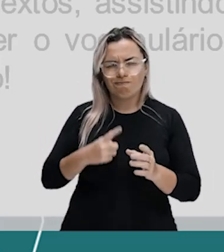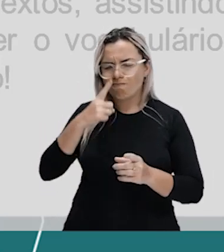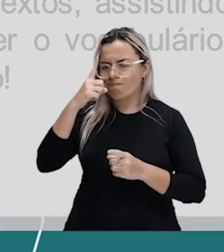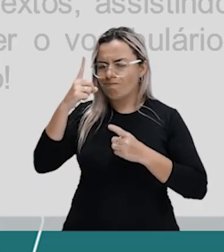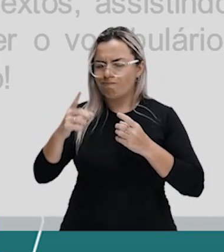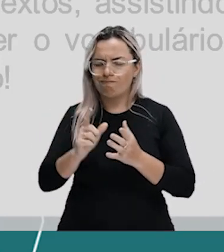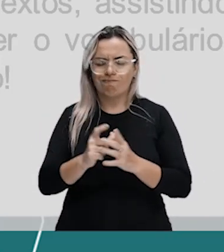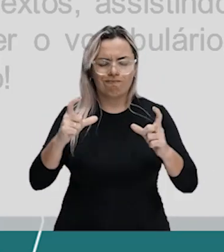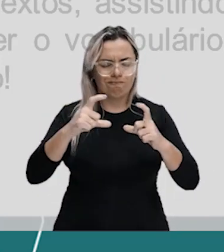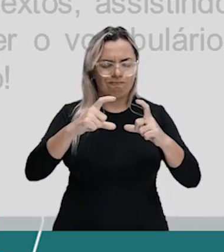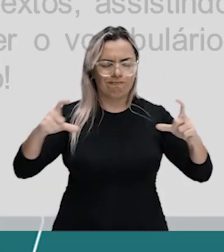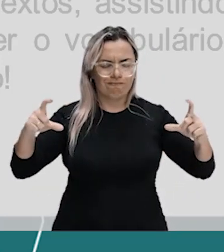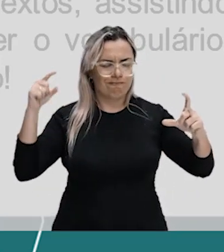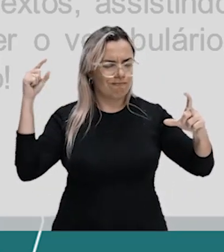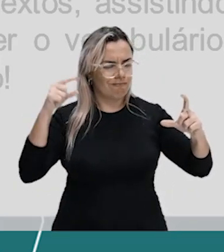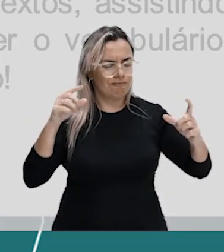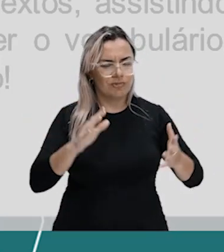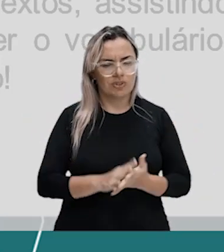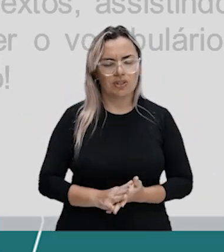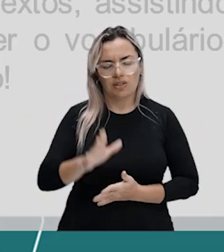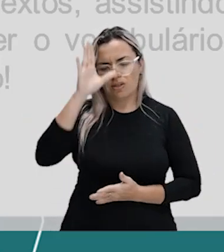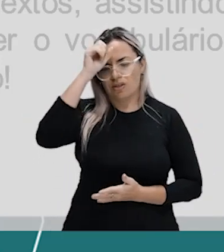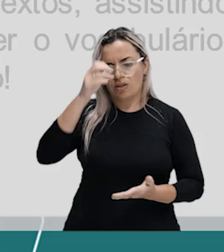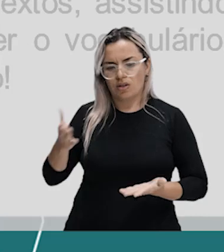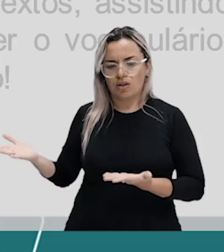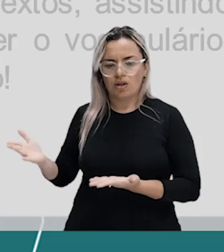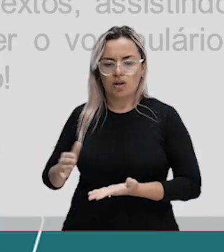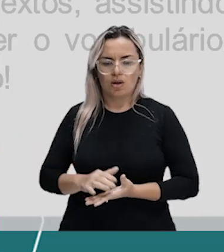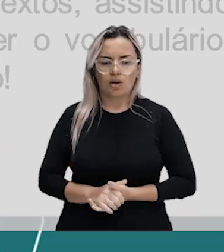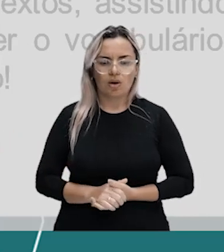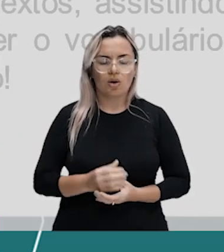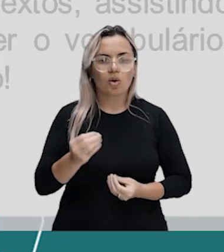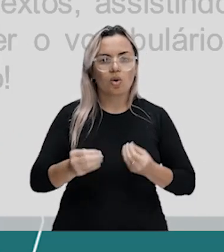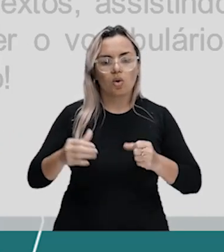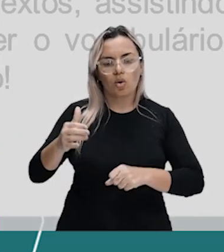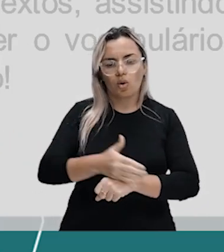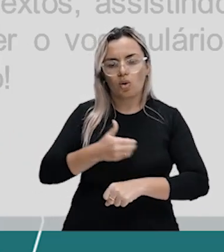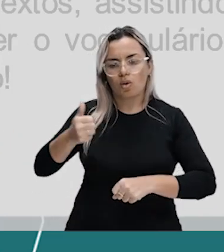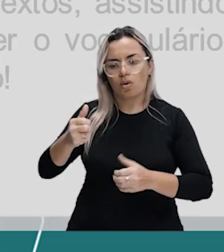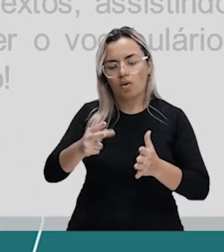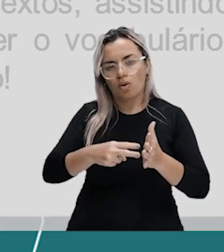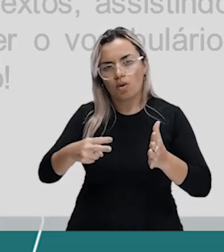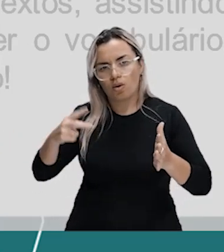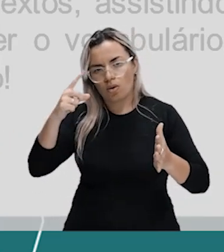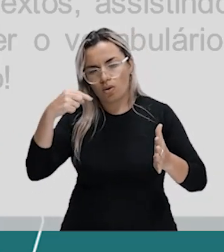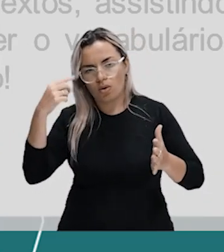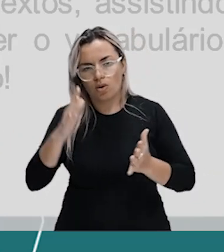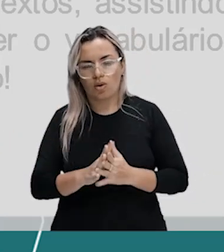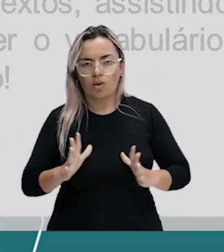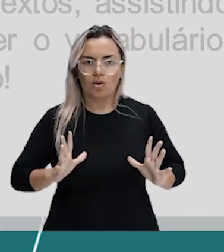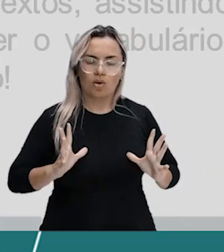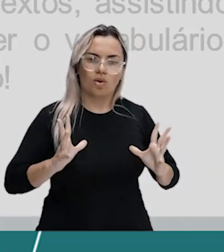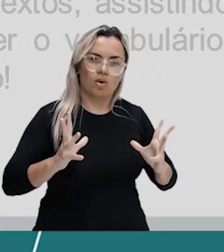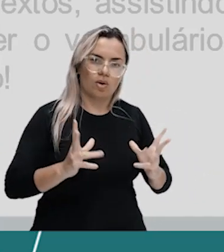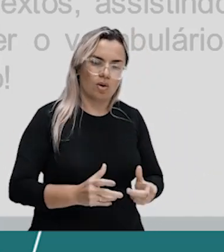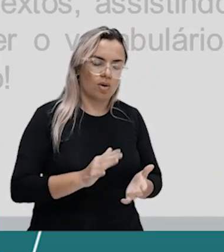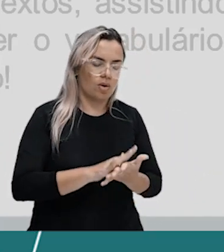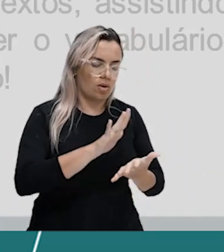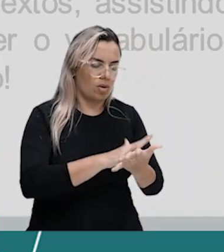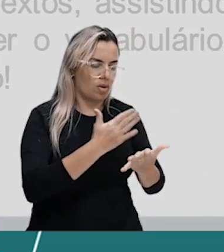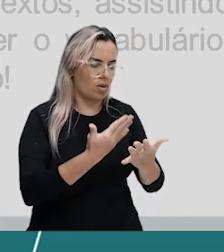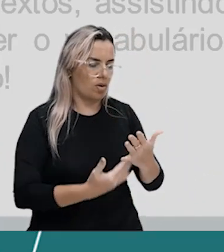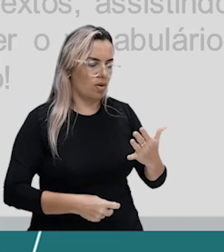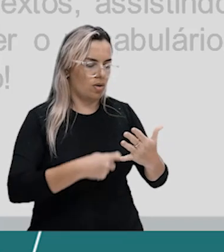Como melhorar o vocabulário em espanhol. Galera, seguinte. Toda aula que nós falamos aqui de interpretação textual,